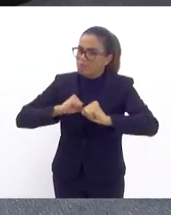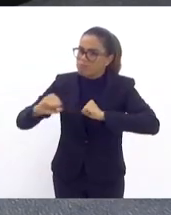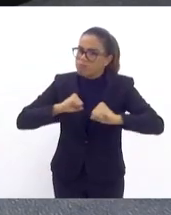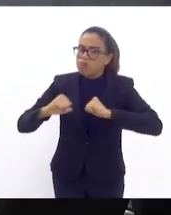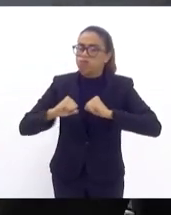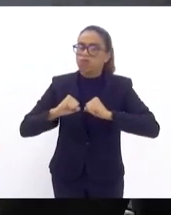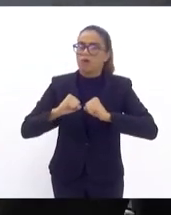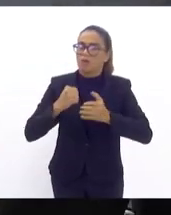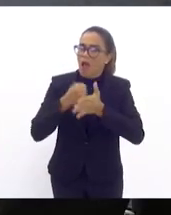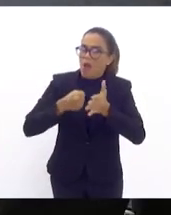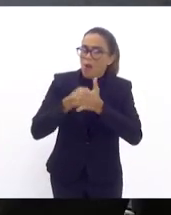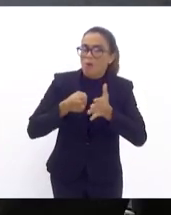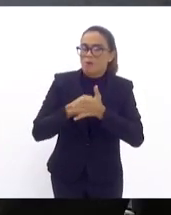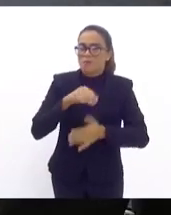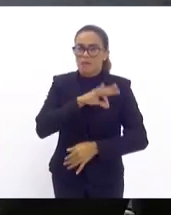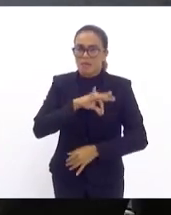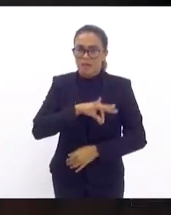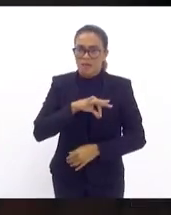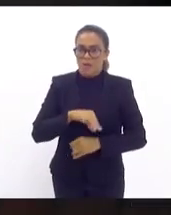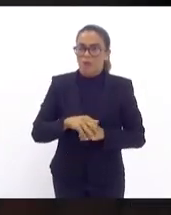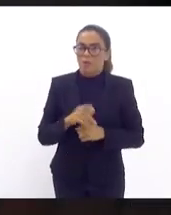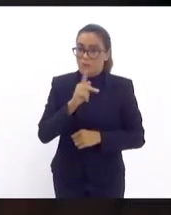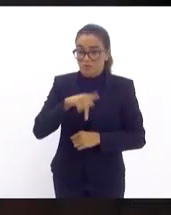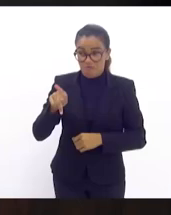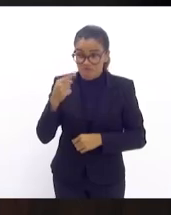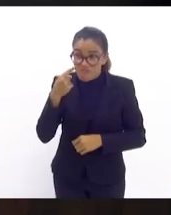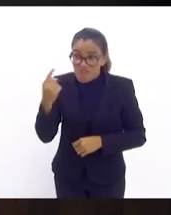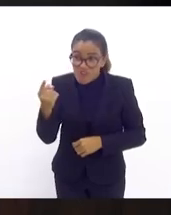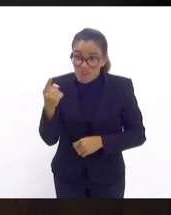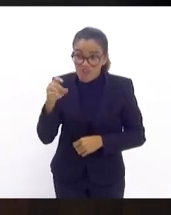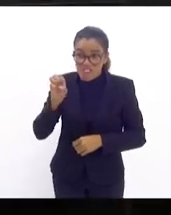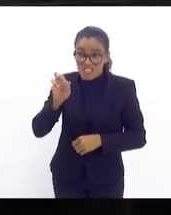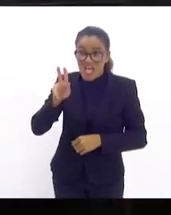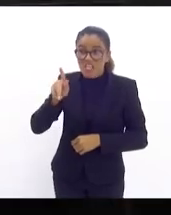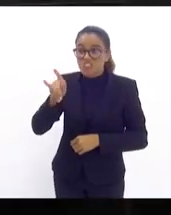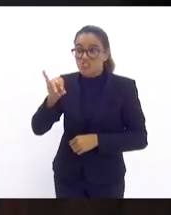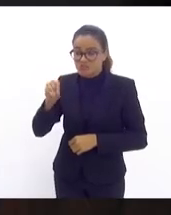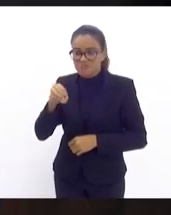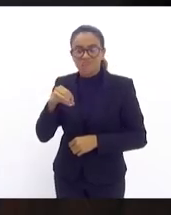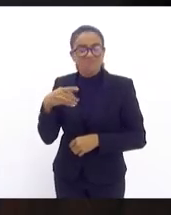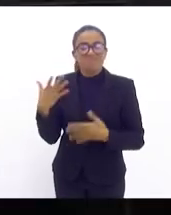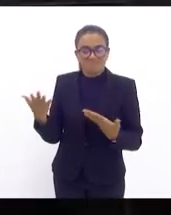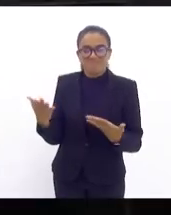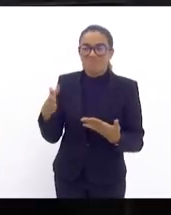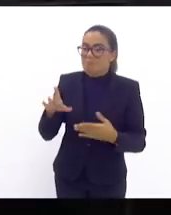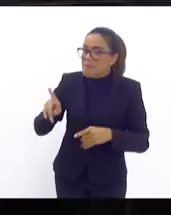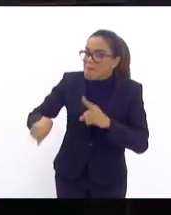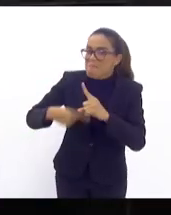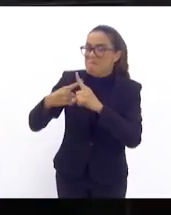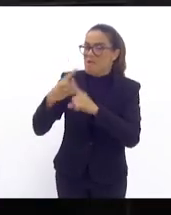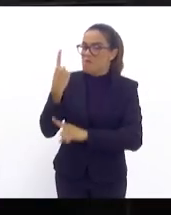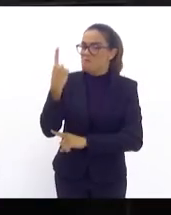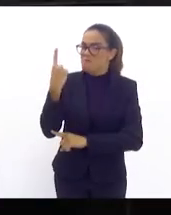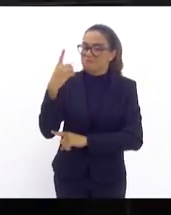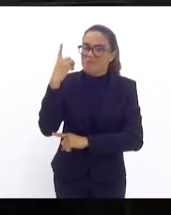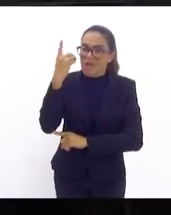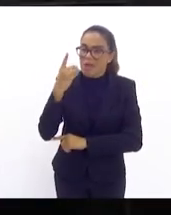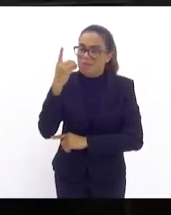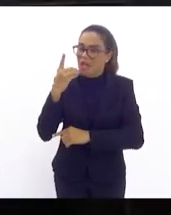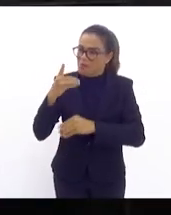Muito obrigado. Obrigado. Aí, Sérgio, mais um deputado. Não tenha dúvida. Quanto mais deputados